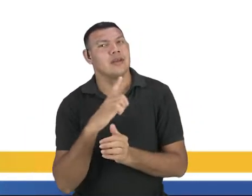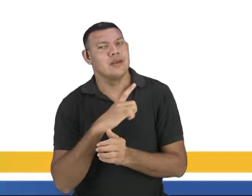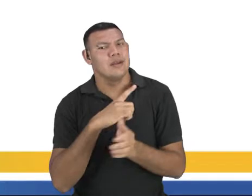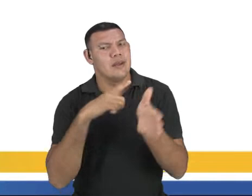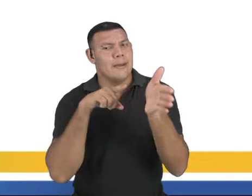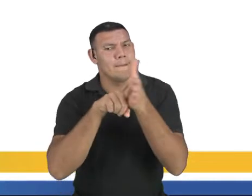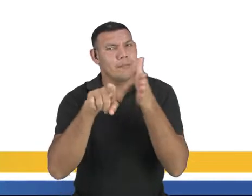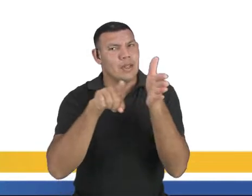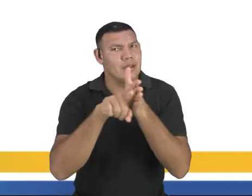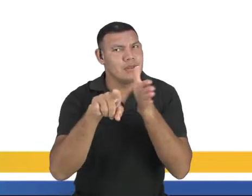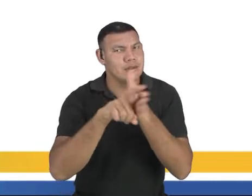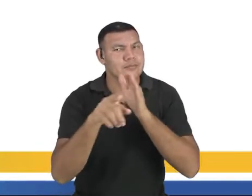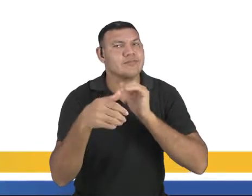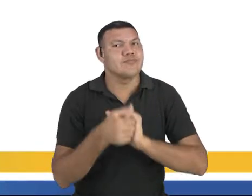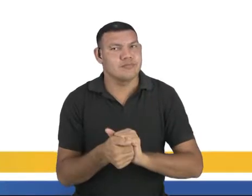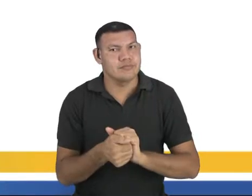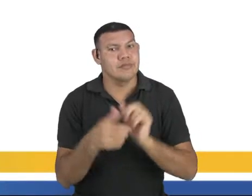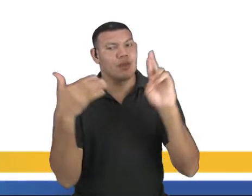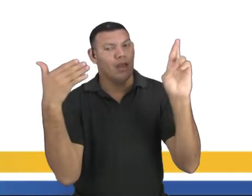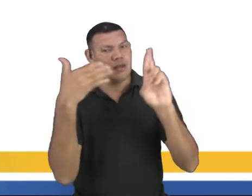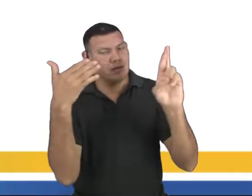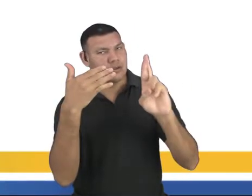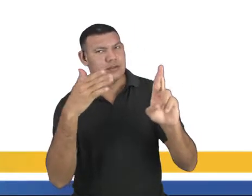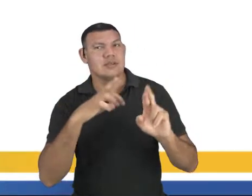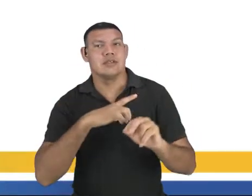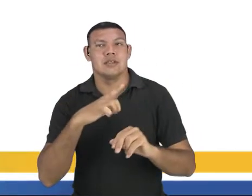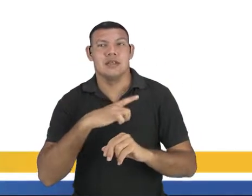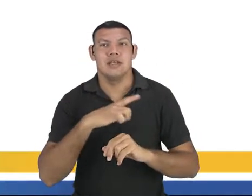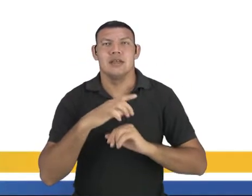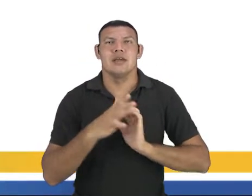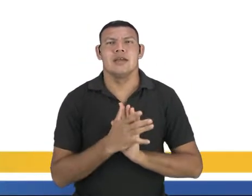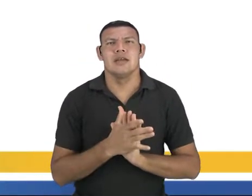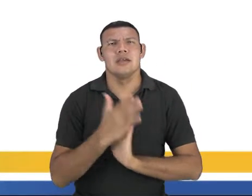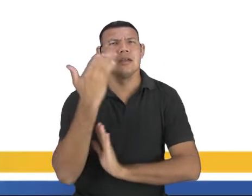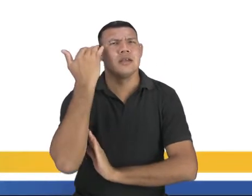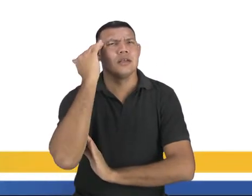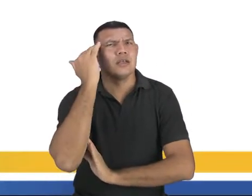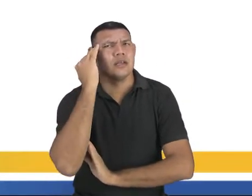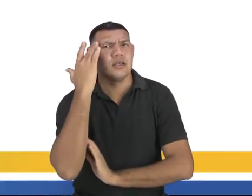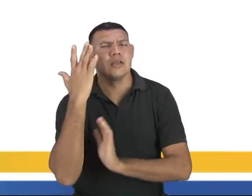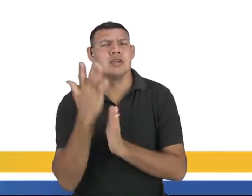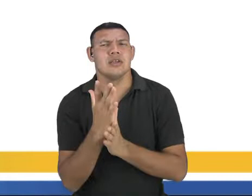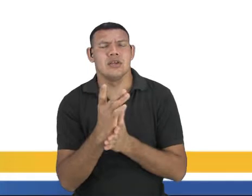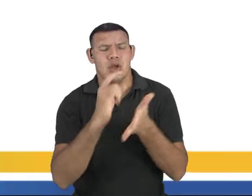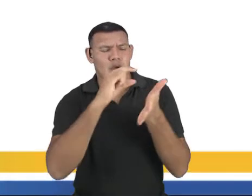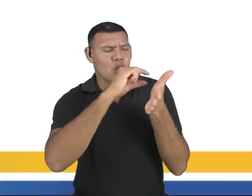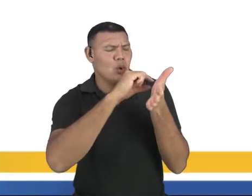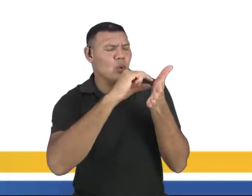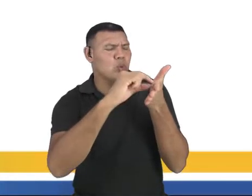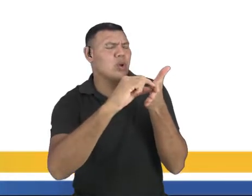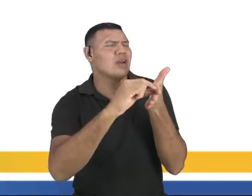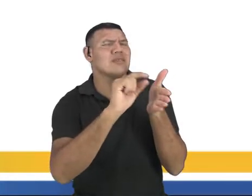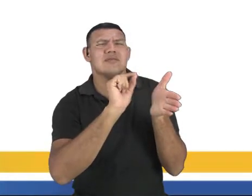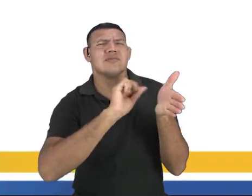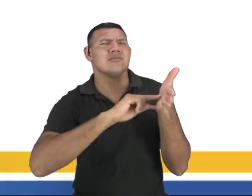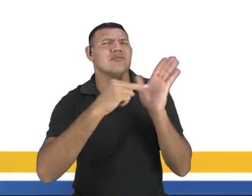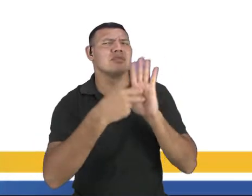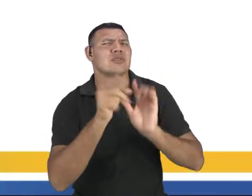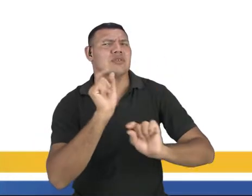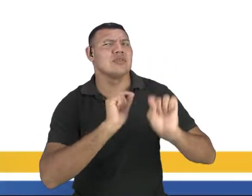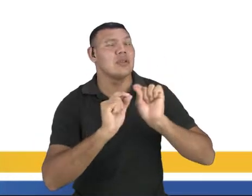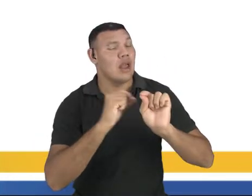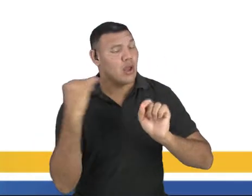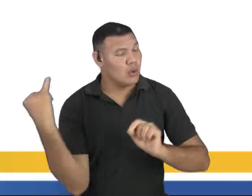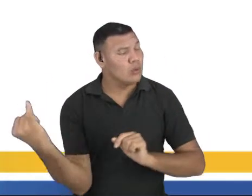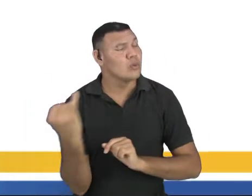fazendo a referência. Entender o que o enunciado está pedindo, e isso é de extrema